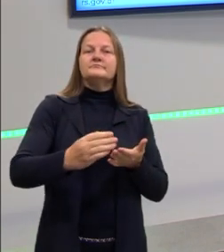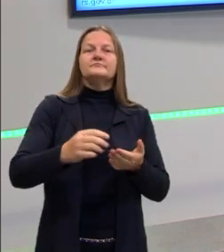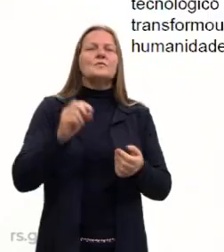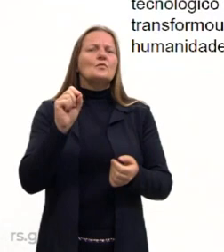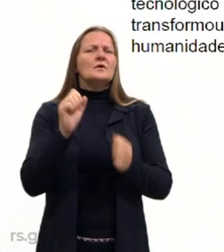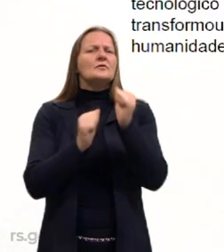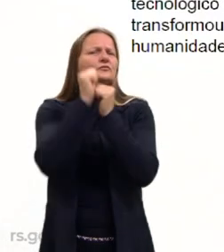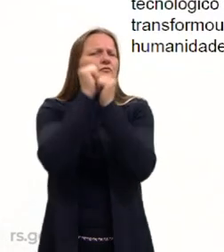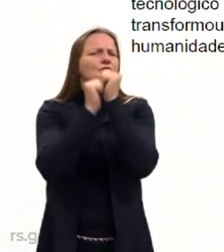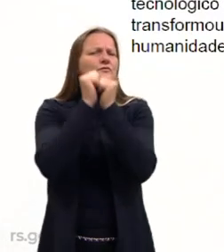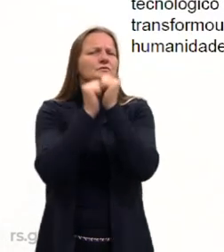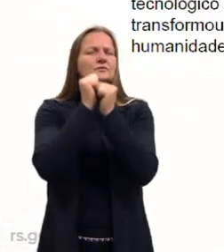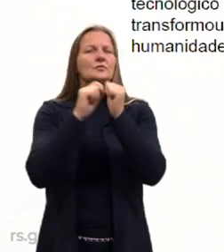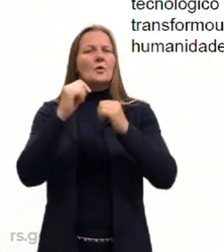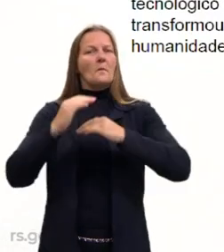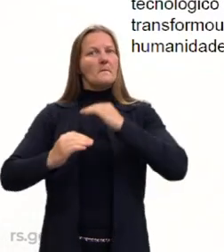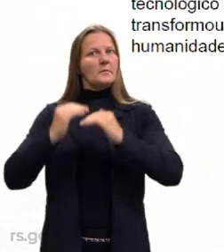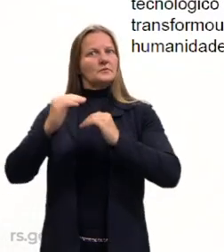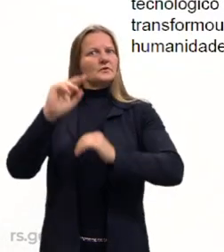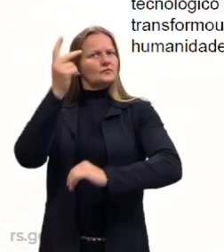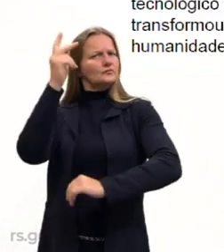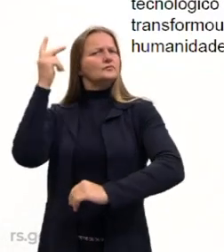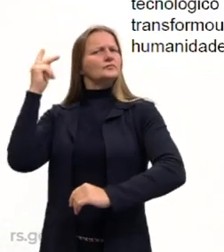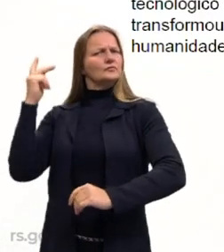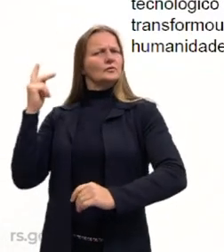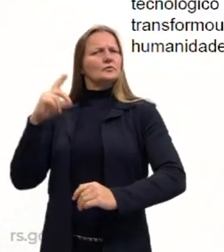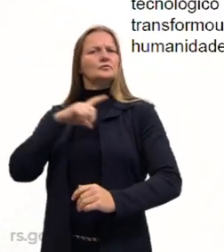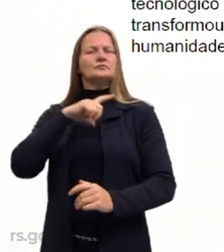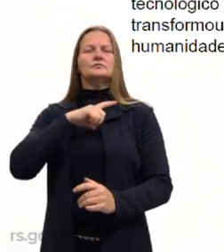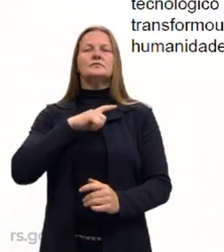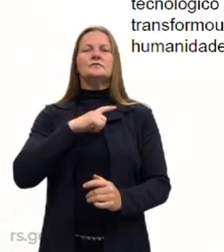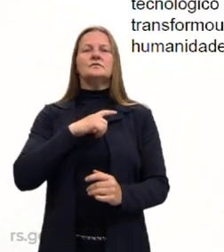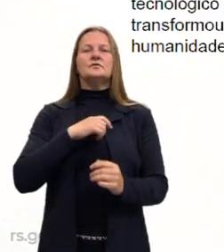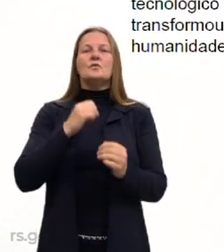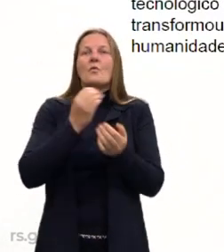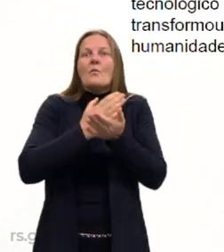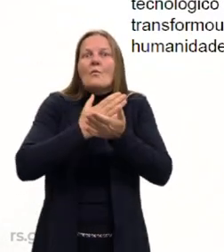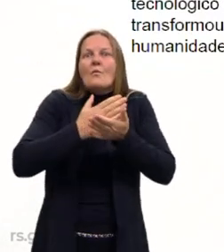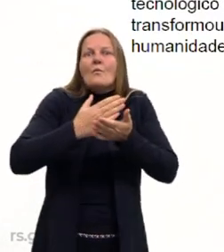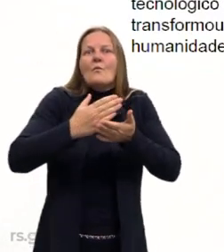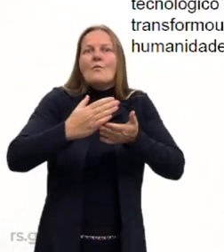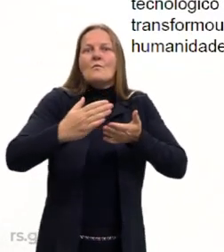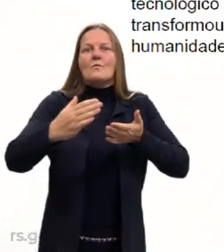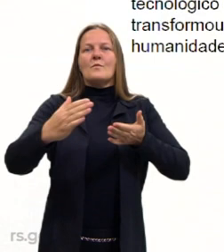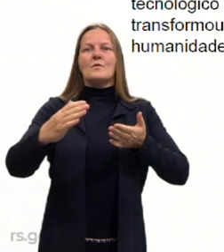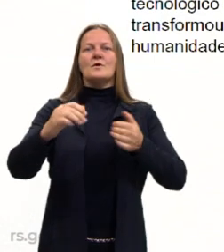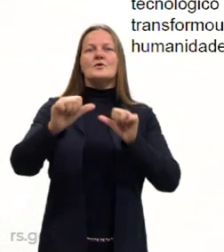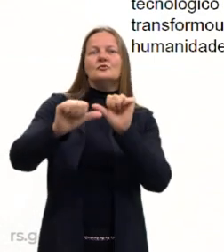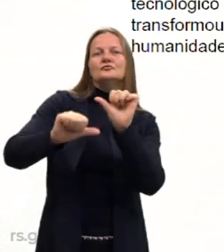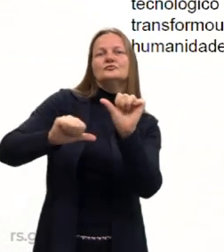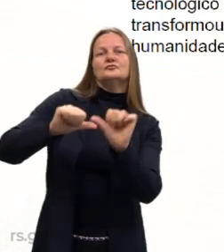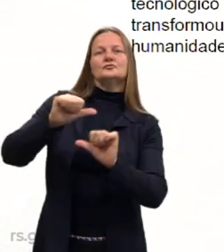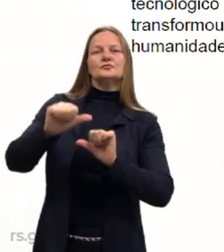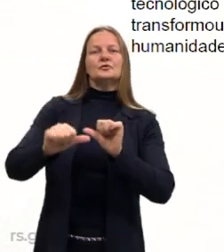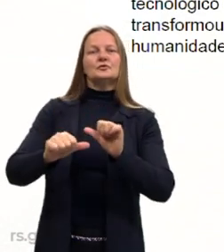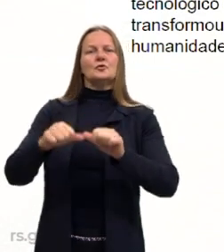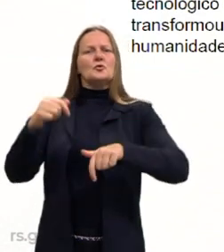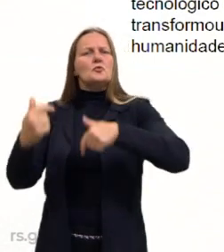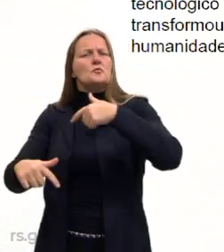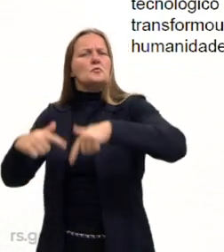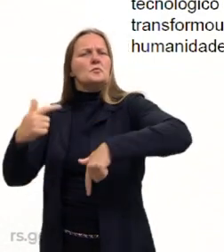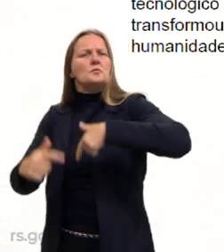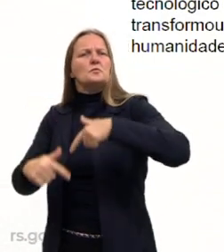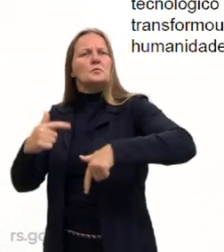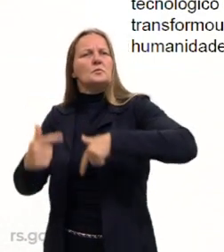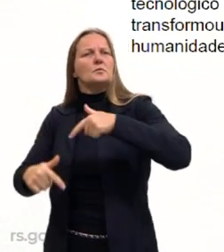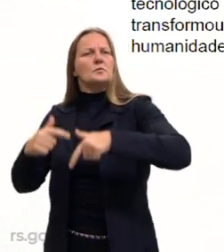o que que é industrialização? É um processo histórico, então, que teve o advento, Nós trocamos agora a mão de obra, nós